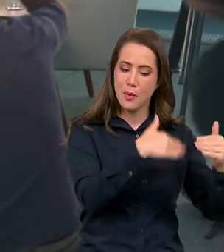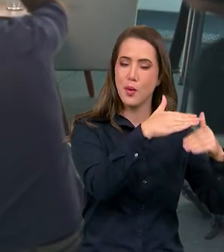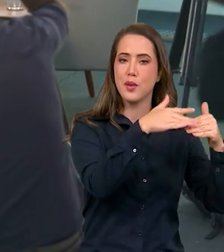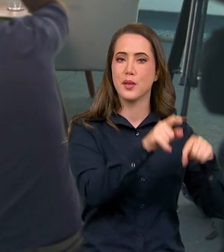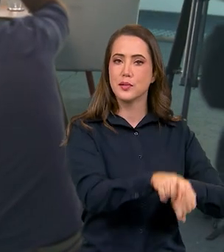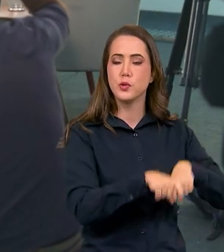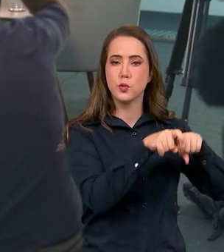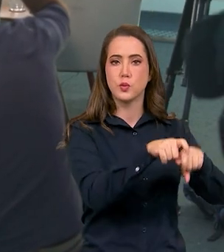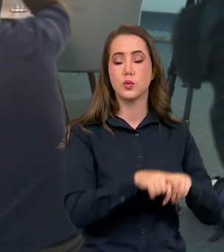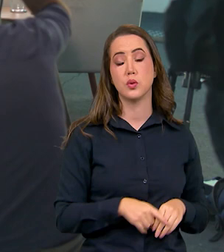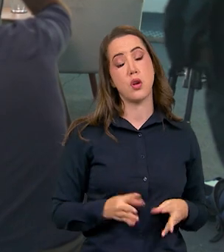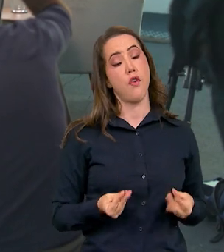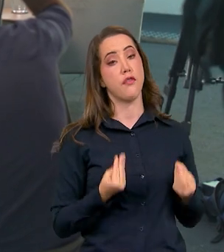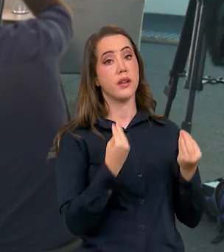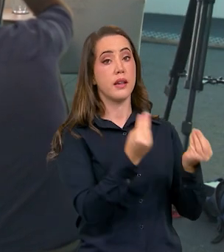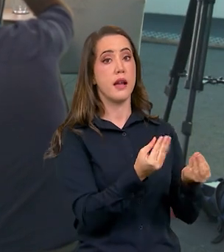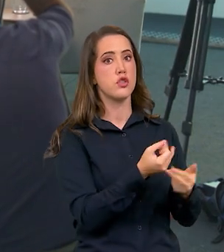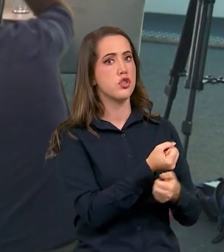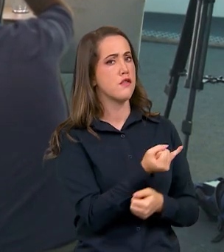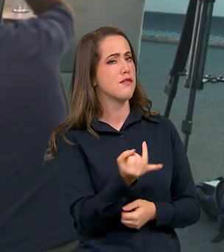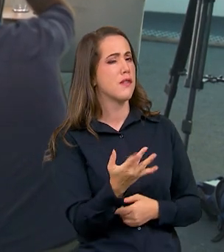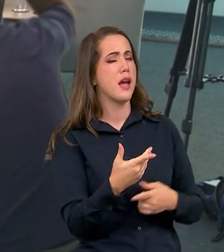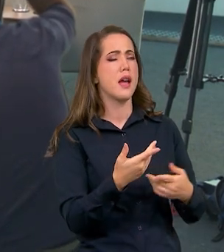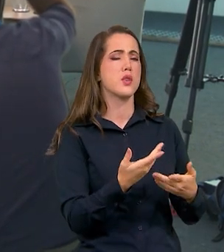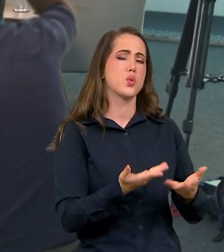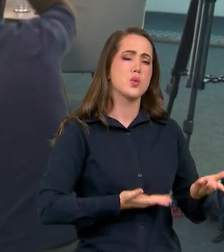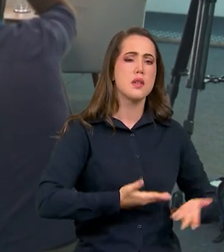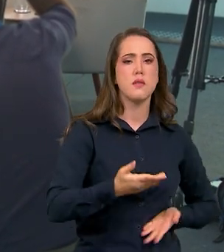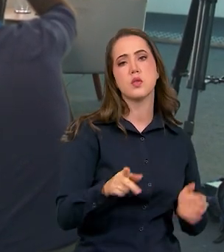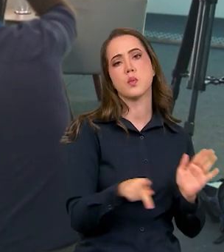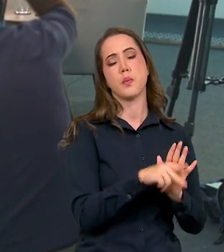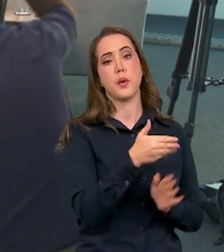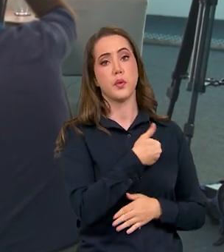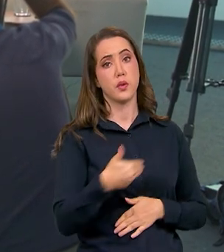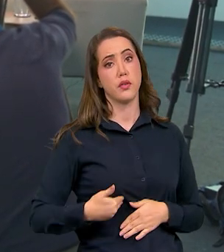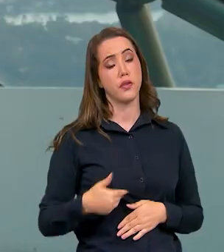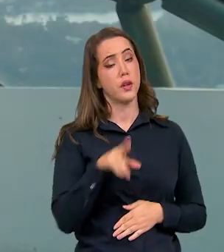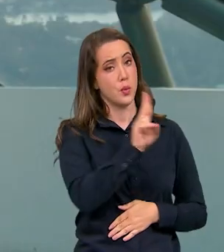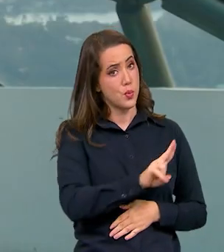que muita parte deles são ofertados de forma digital, e outros